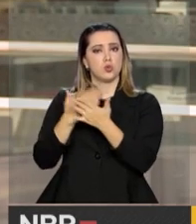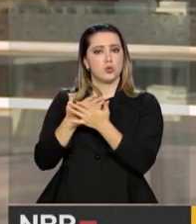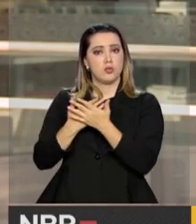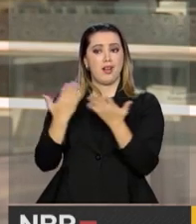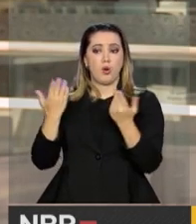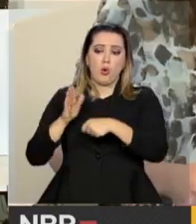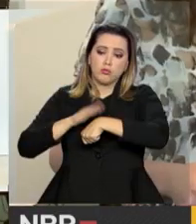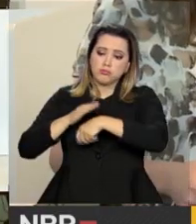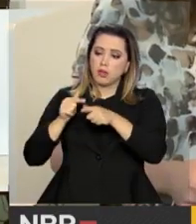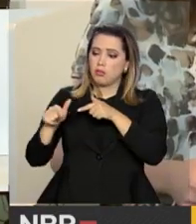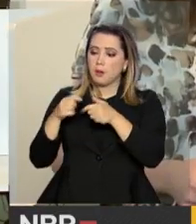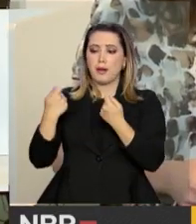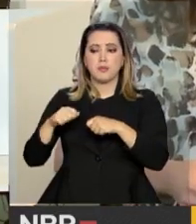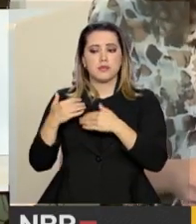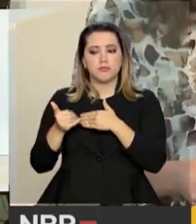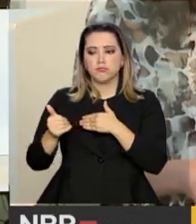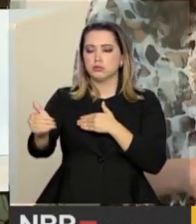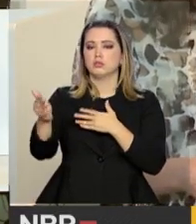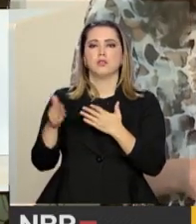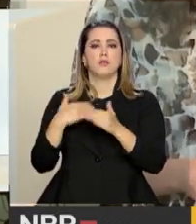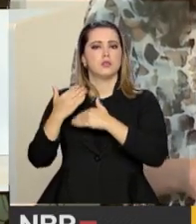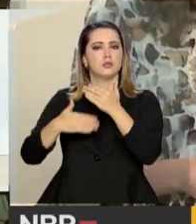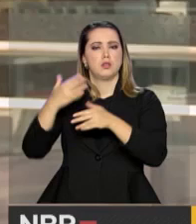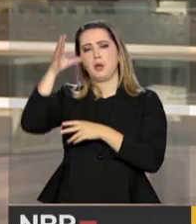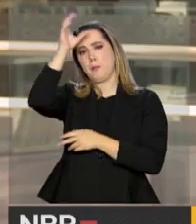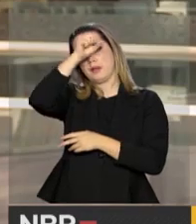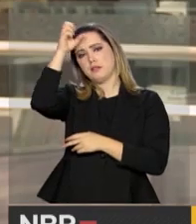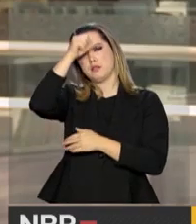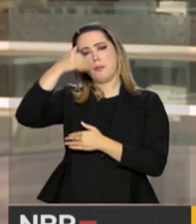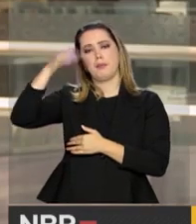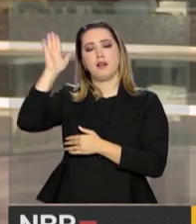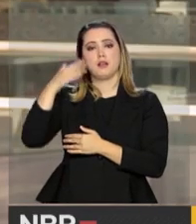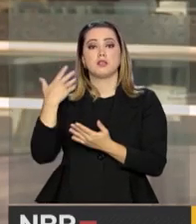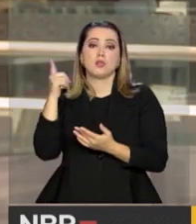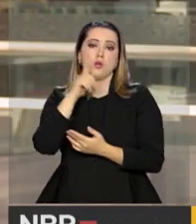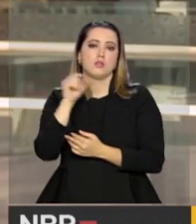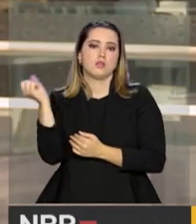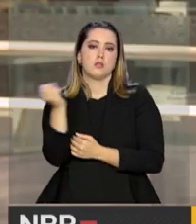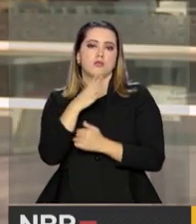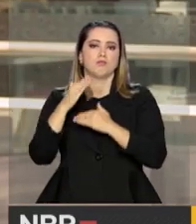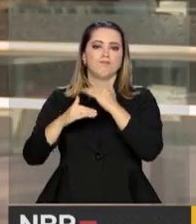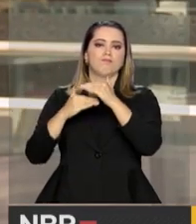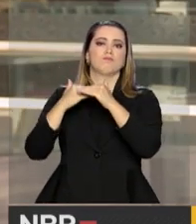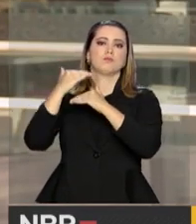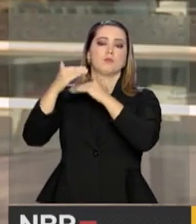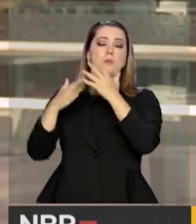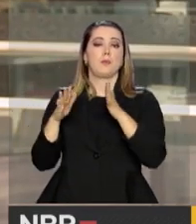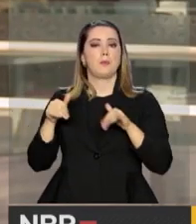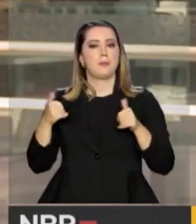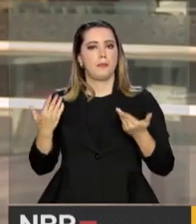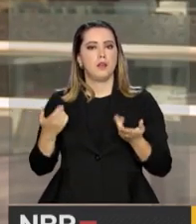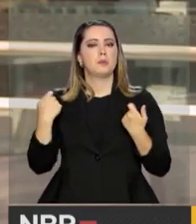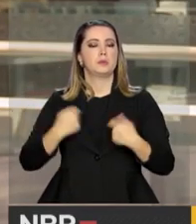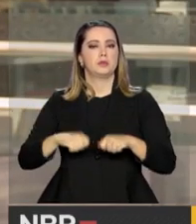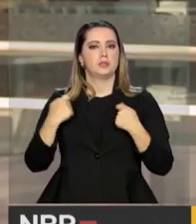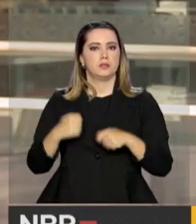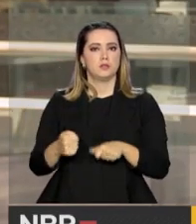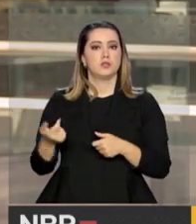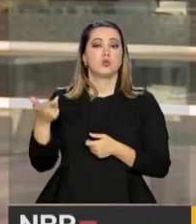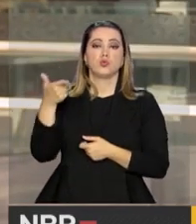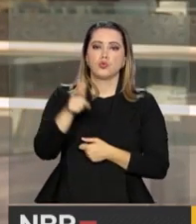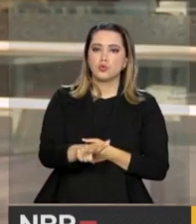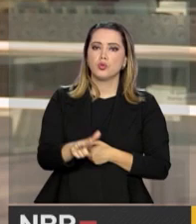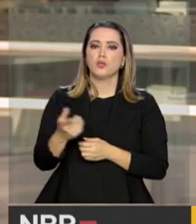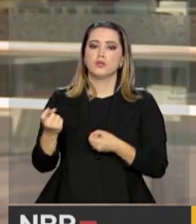ele quer evoluir, quer melhorar o seu processo de aprendizagem e conseguir novos patamares. E ele precisa, de novo,